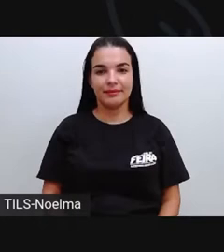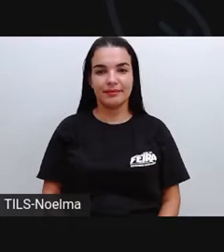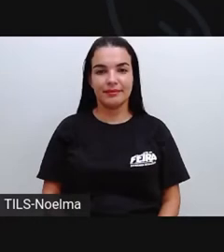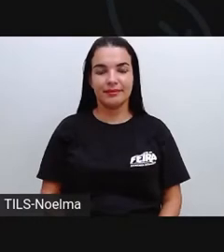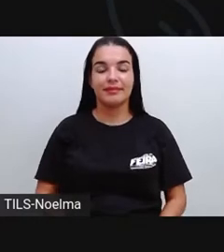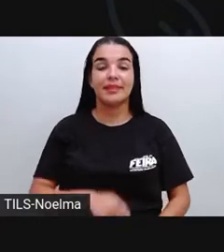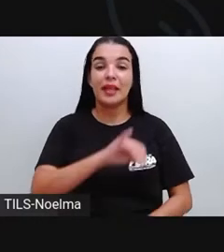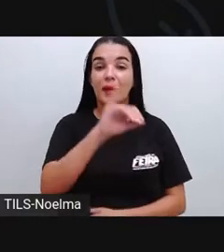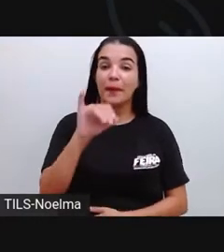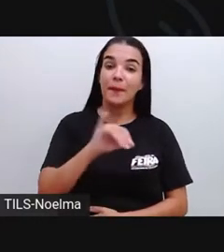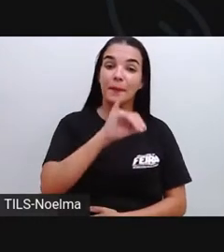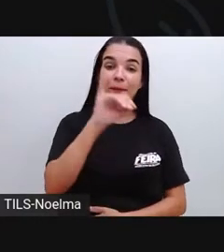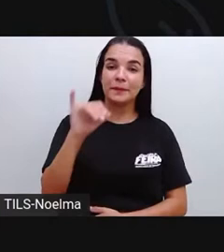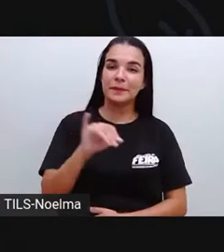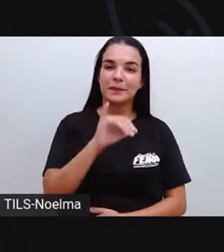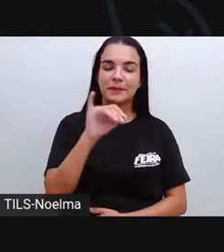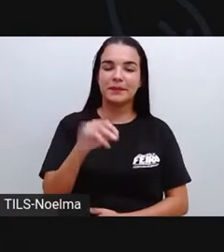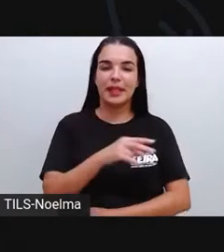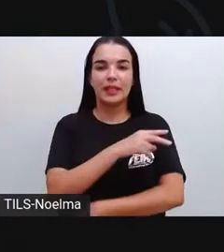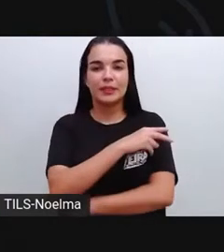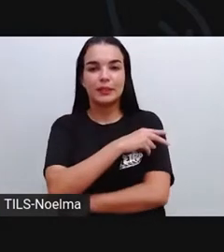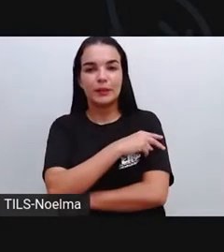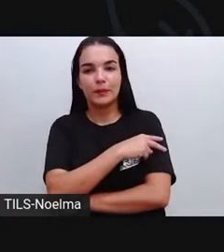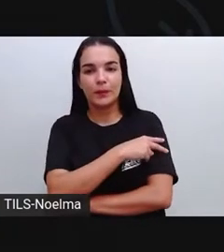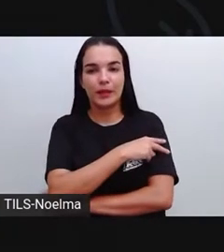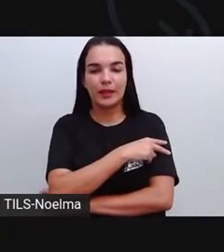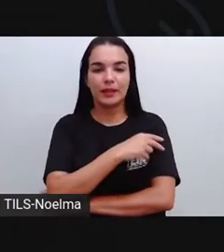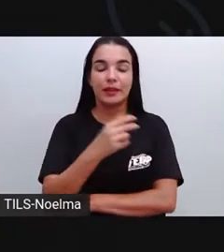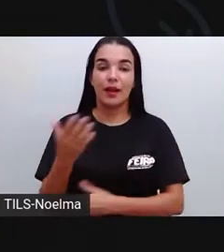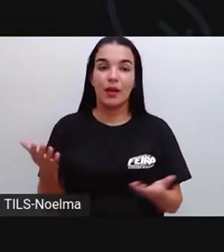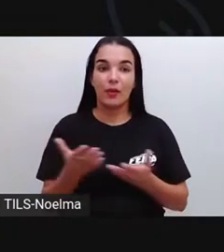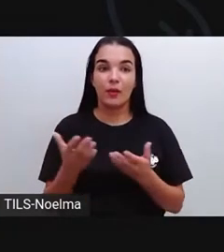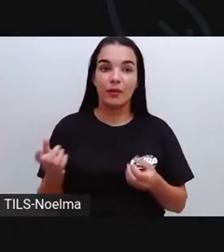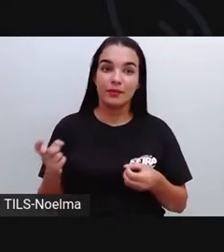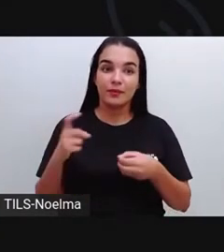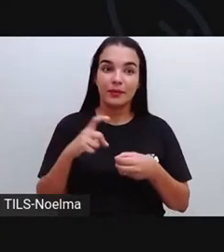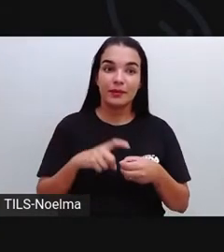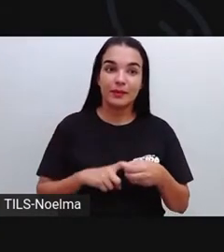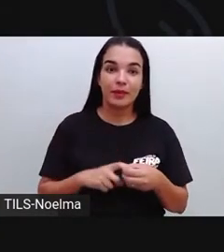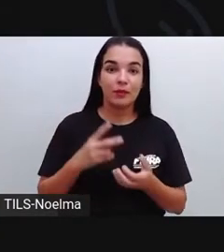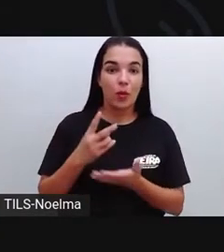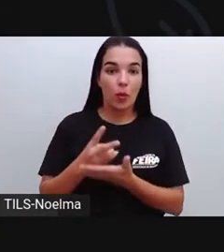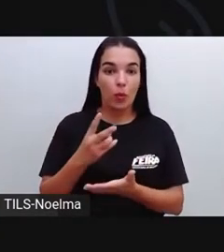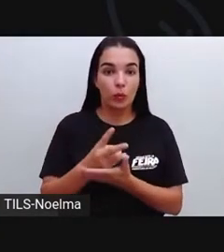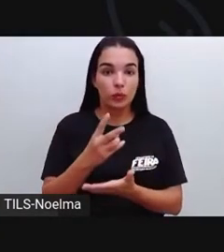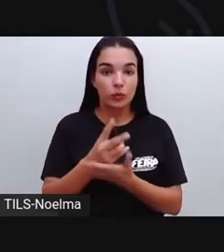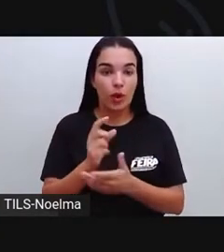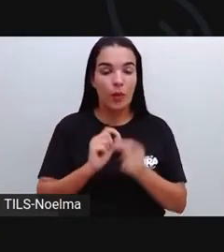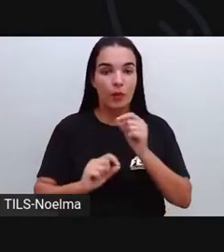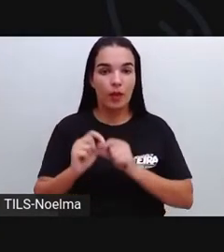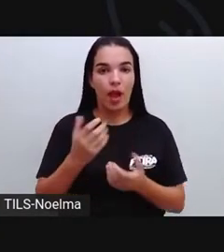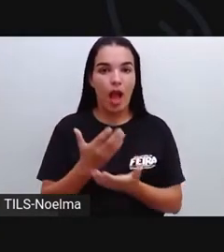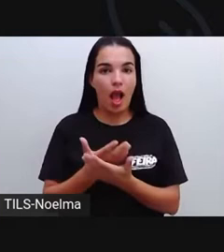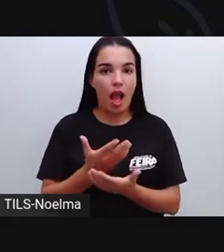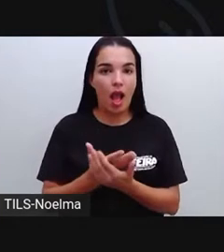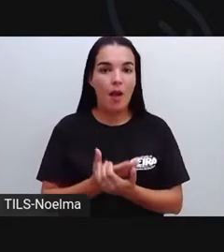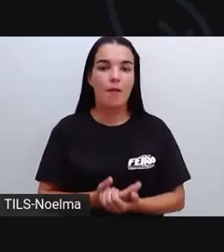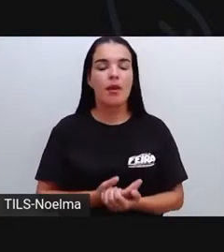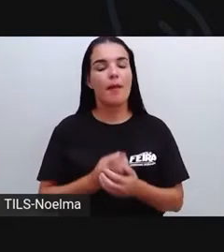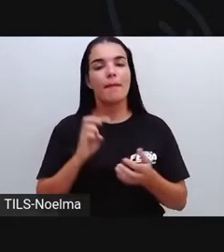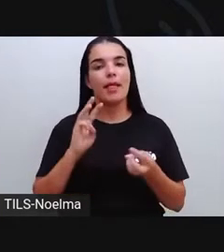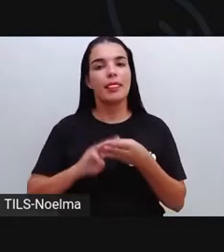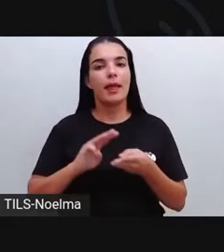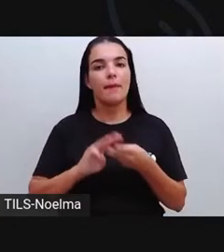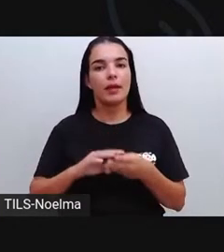E aí, segundo ano, vamos lá, estamos de volta aí, né? Vamos continuar então com a nossa aula de